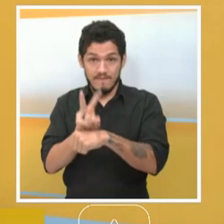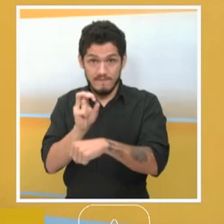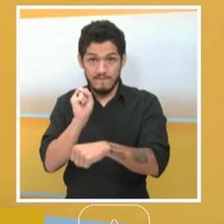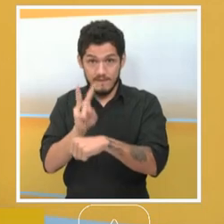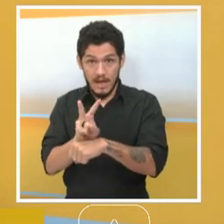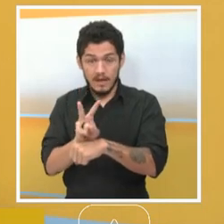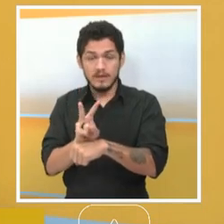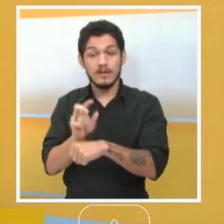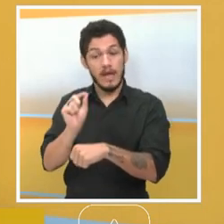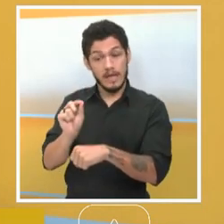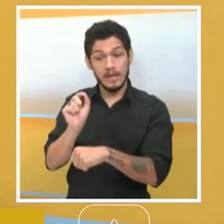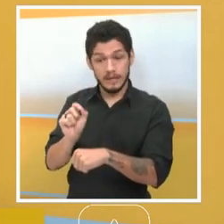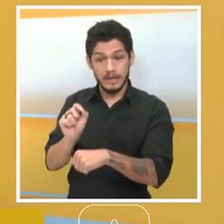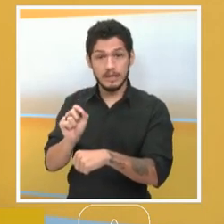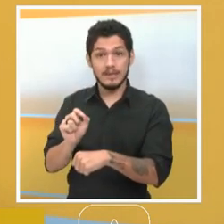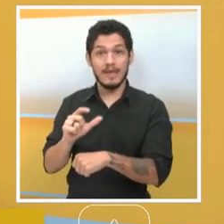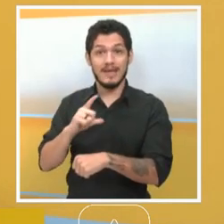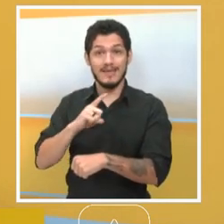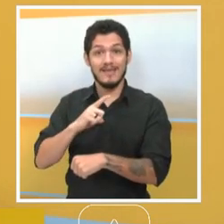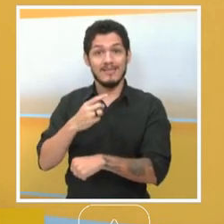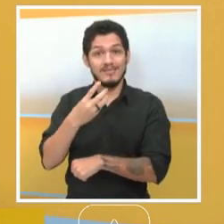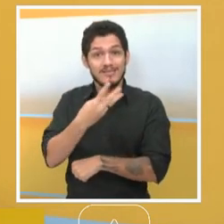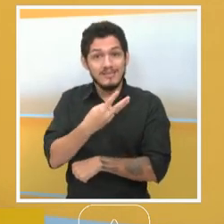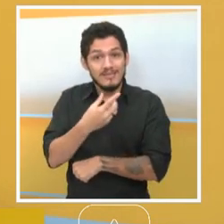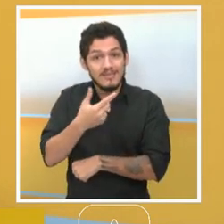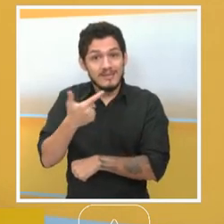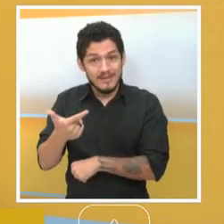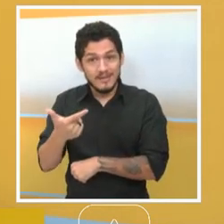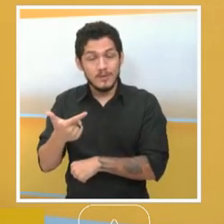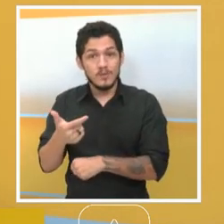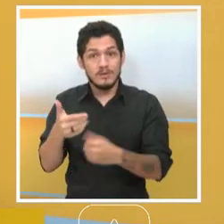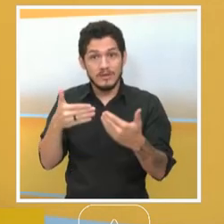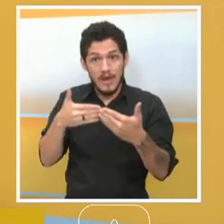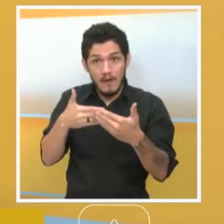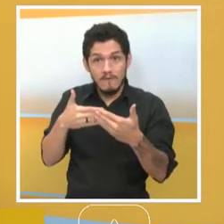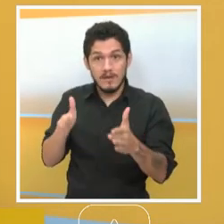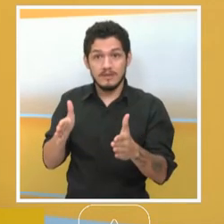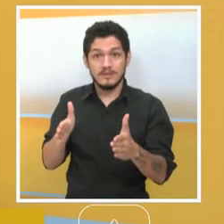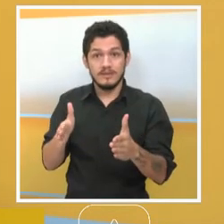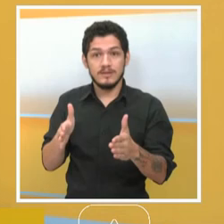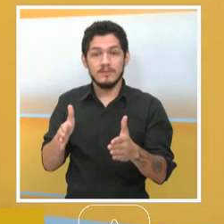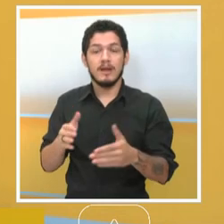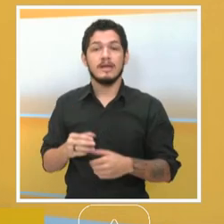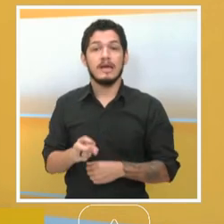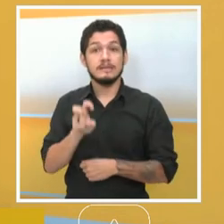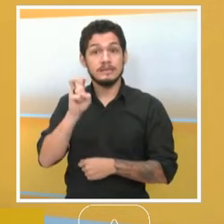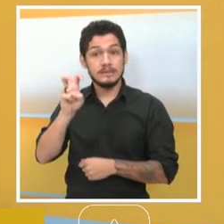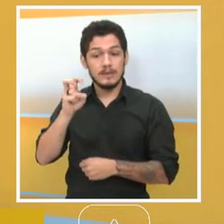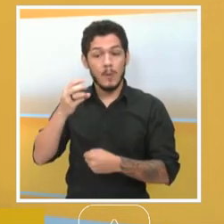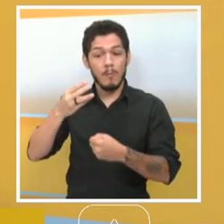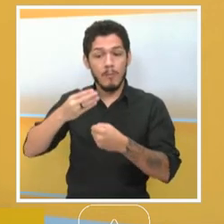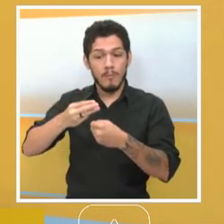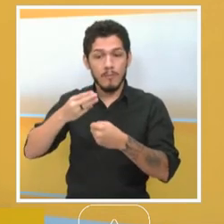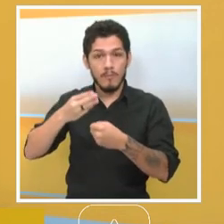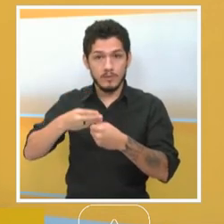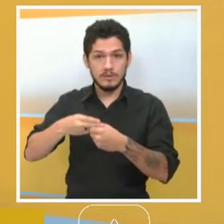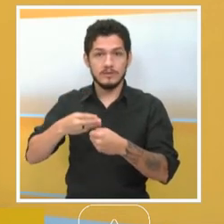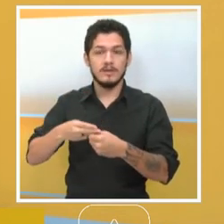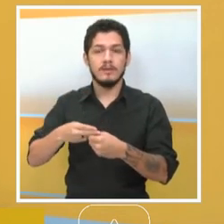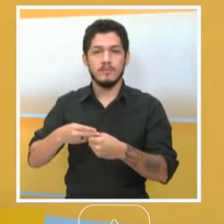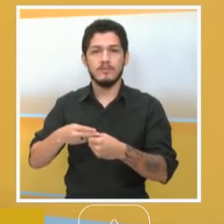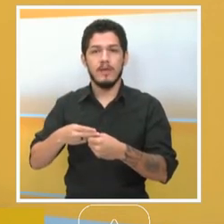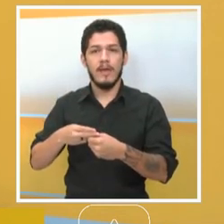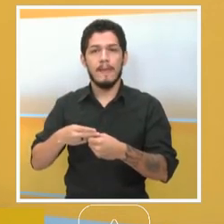vagas, 32 são ofertadas para cinco municípios, 32 em